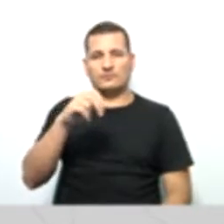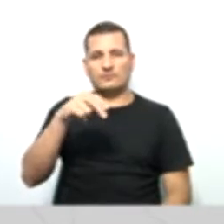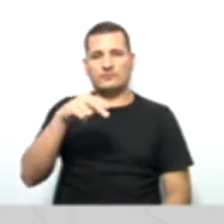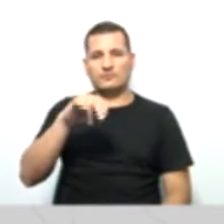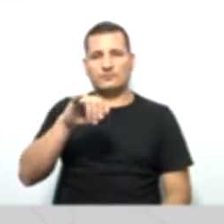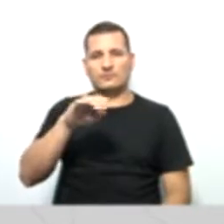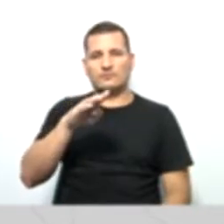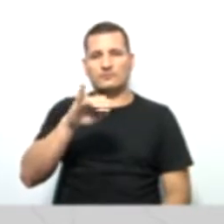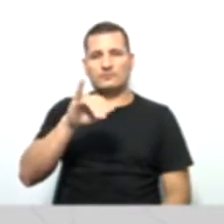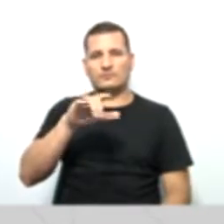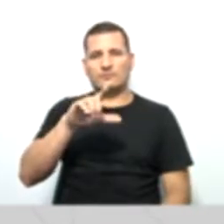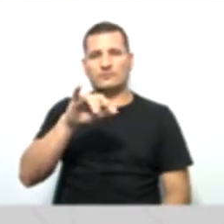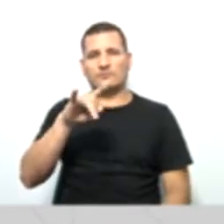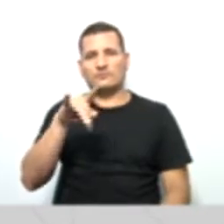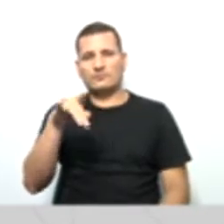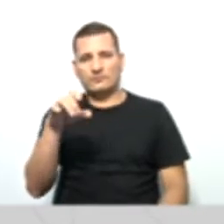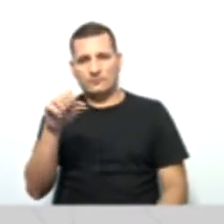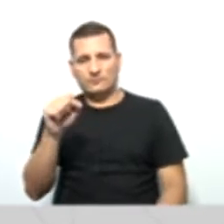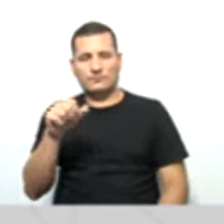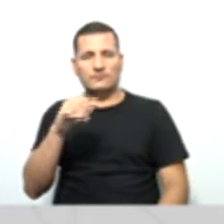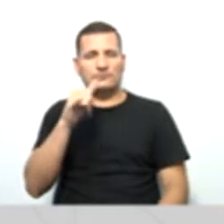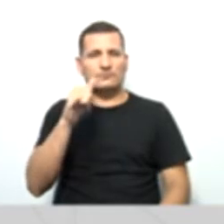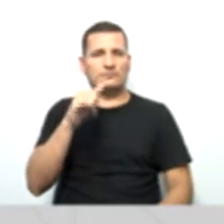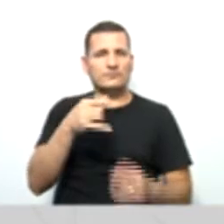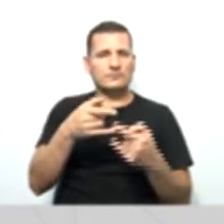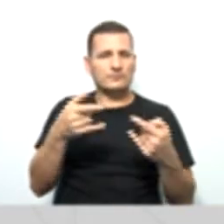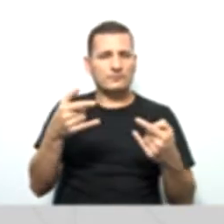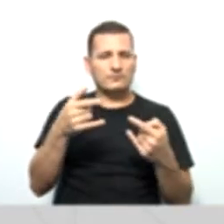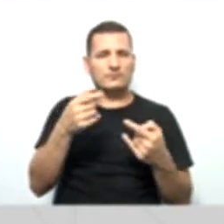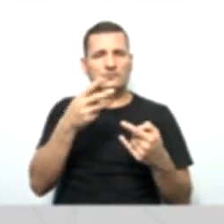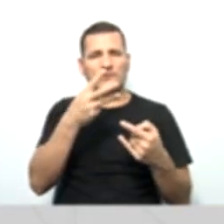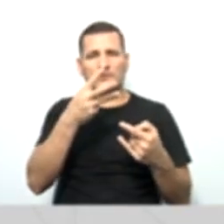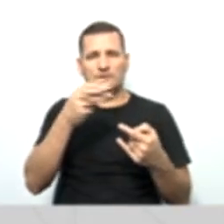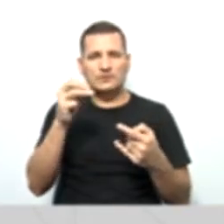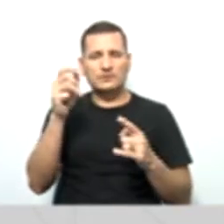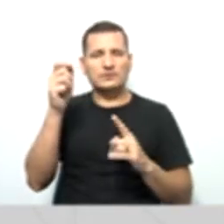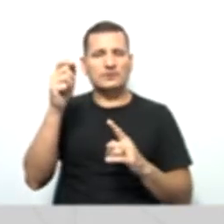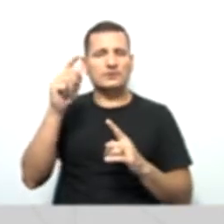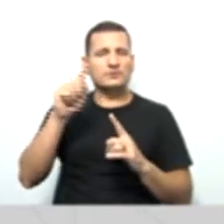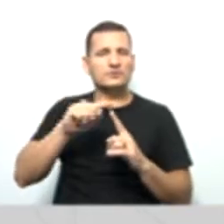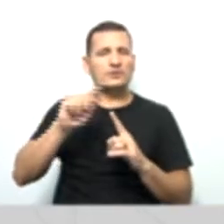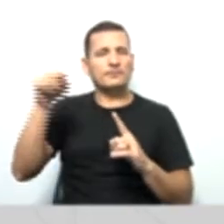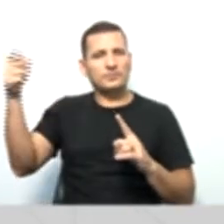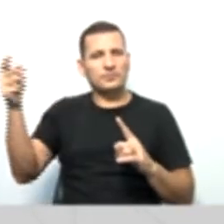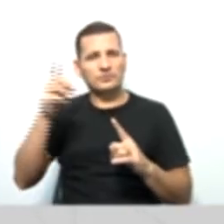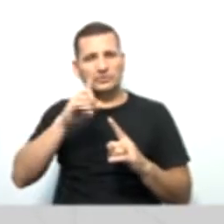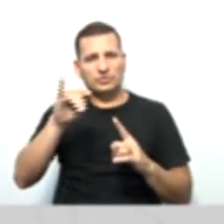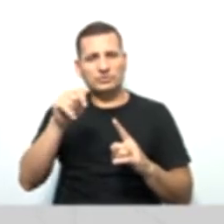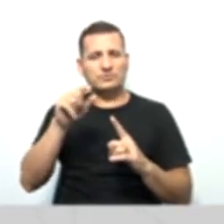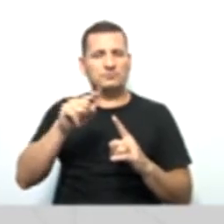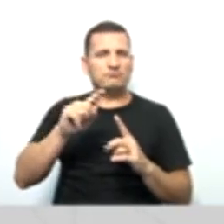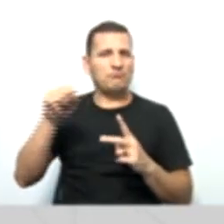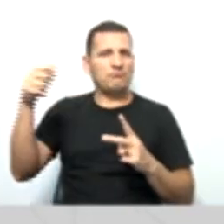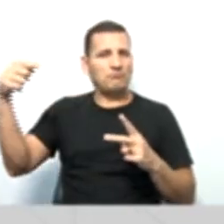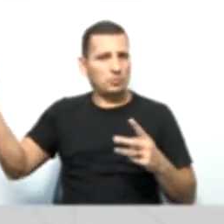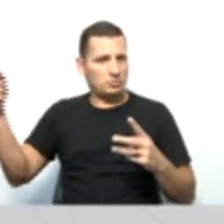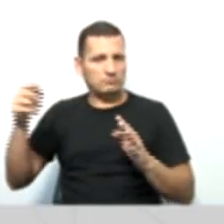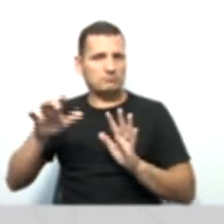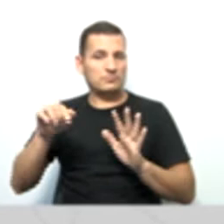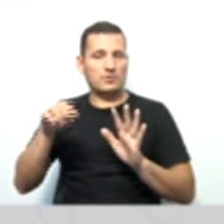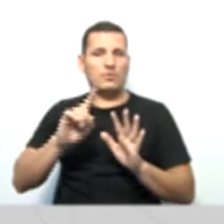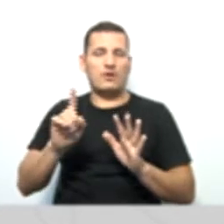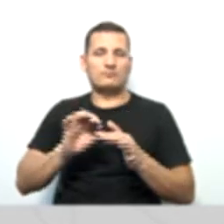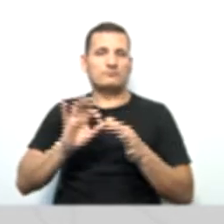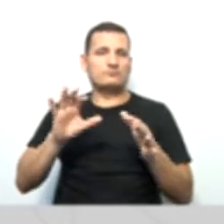cheque, que é daqui para 30, 60, 90 dias, eles não são disponibilidades dentro da